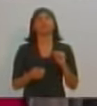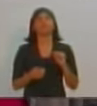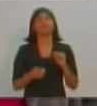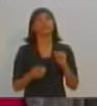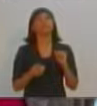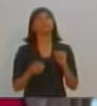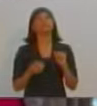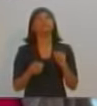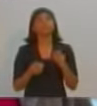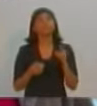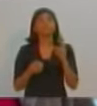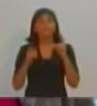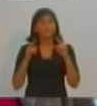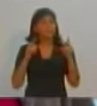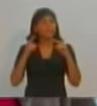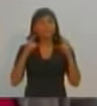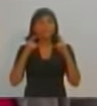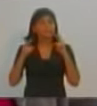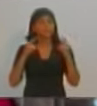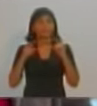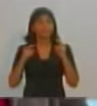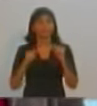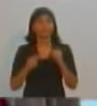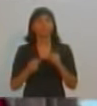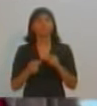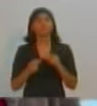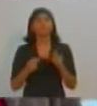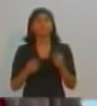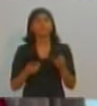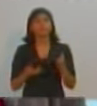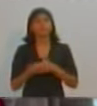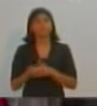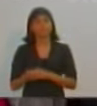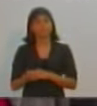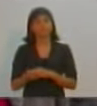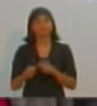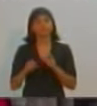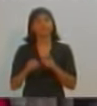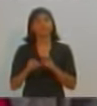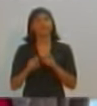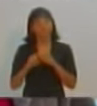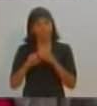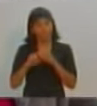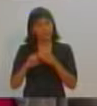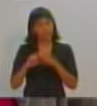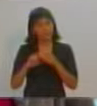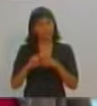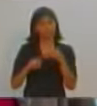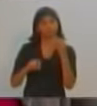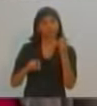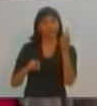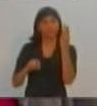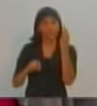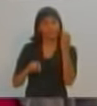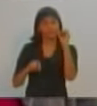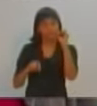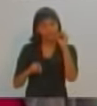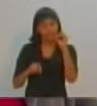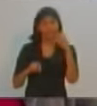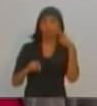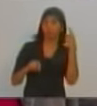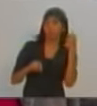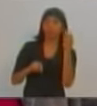E eu tenho uma reclamação a fazer. Para a gente poder conseguir uma consulta, tem que agendar com 30, 40 dias. Se for uma